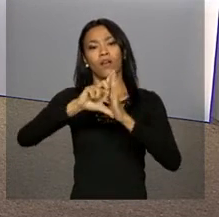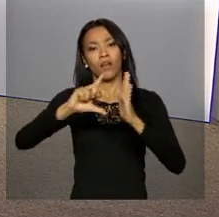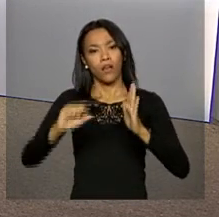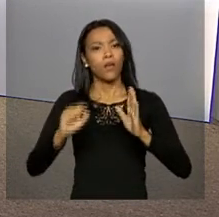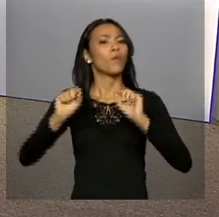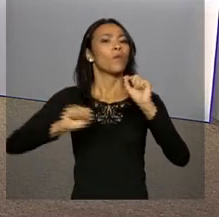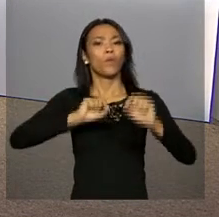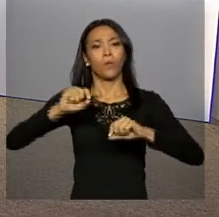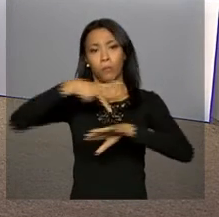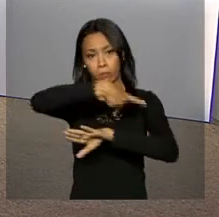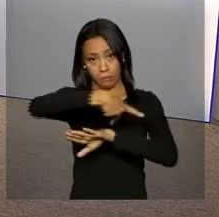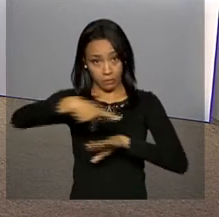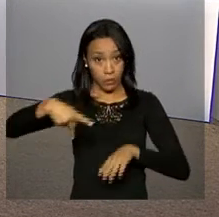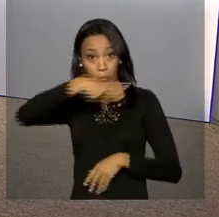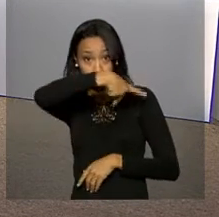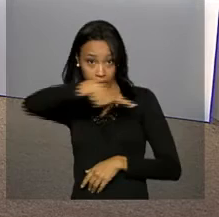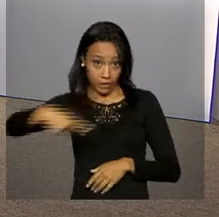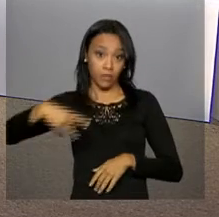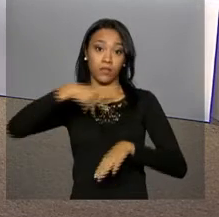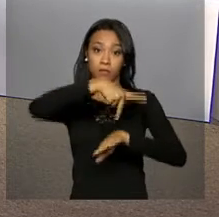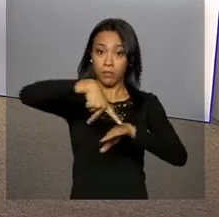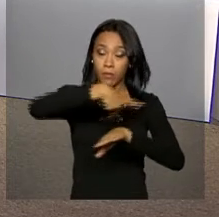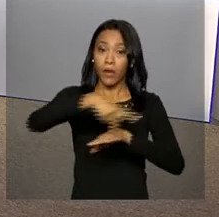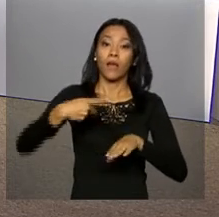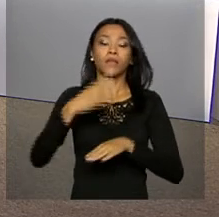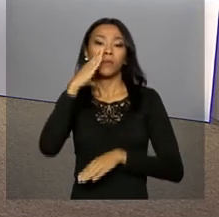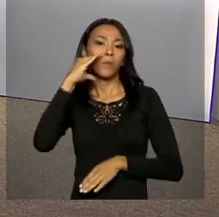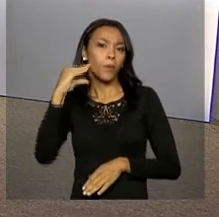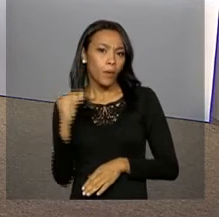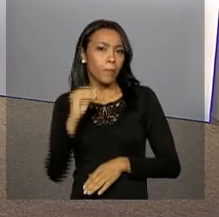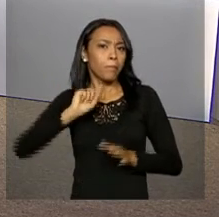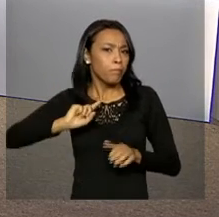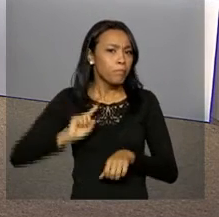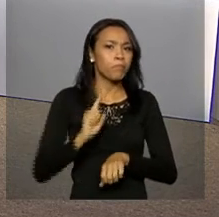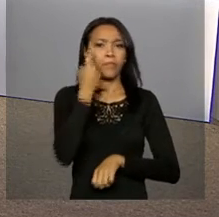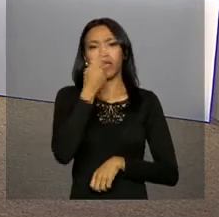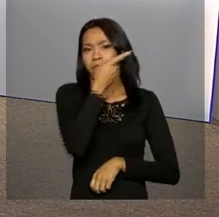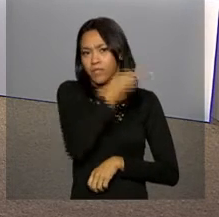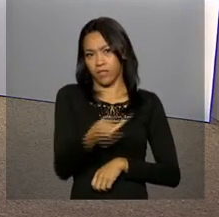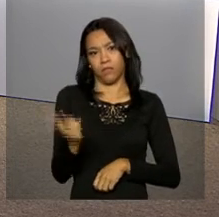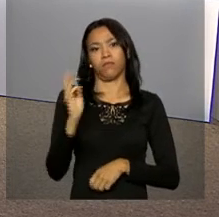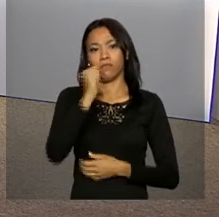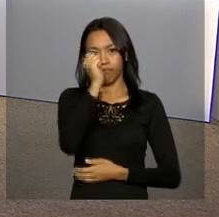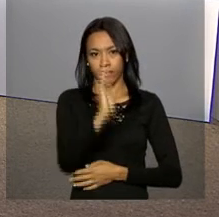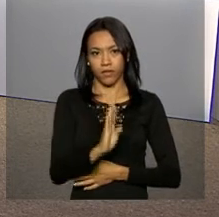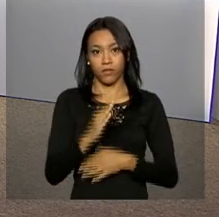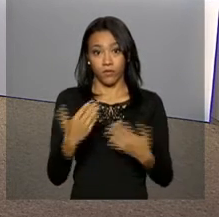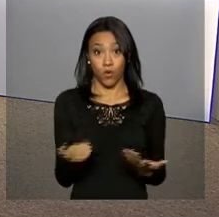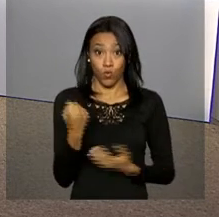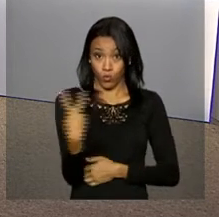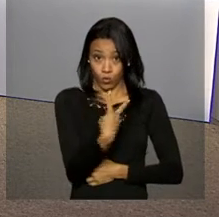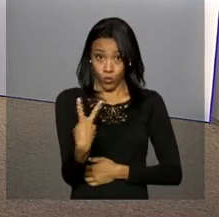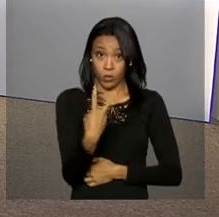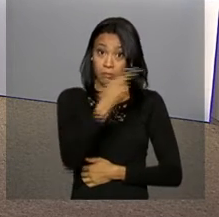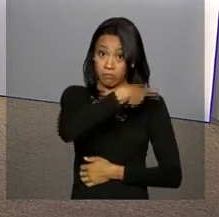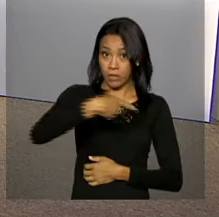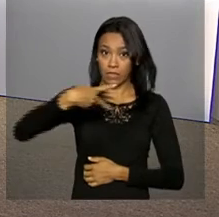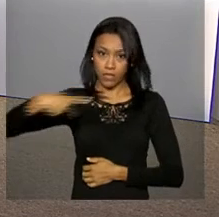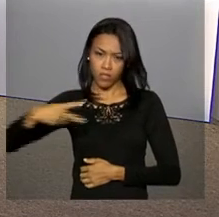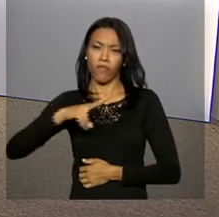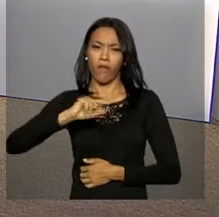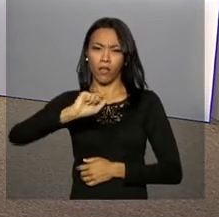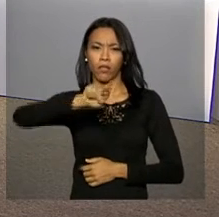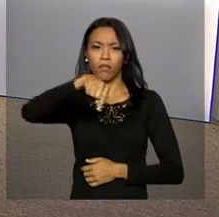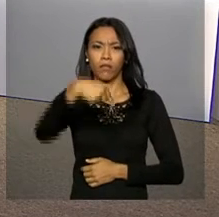presidente da Bulgária, Rosen Plevnelyev. É a primeira visita oficial que ele faz ao Brasil. Os dois presidentes vão conceder uma